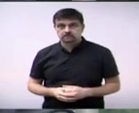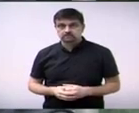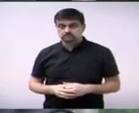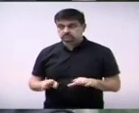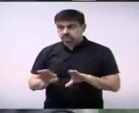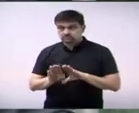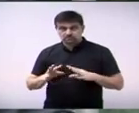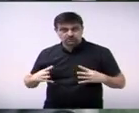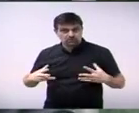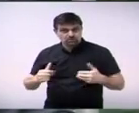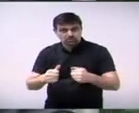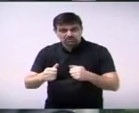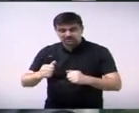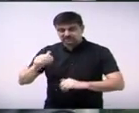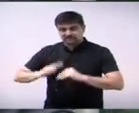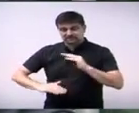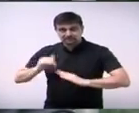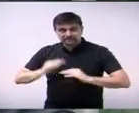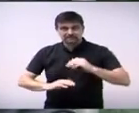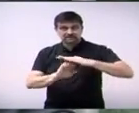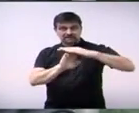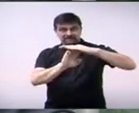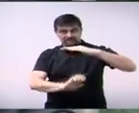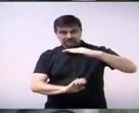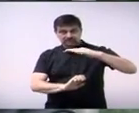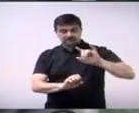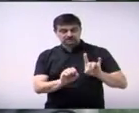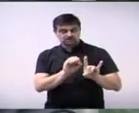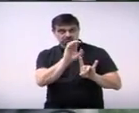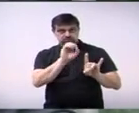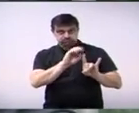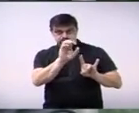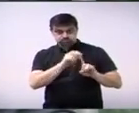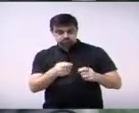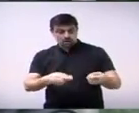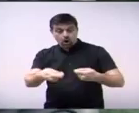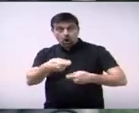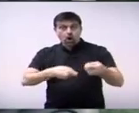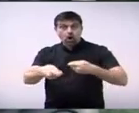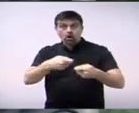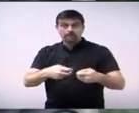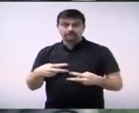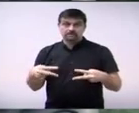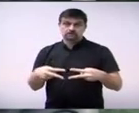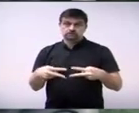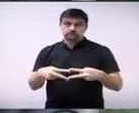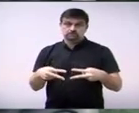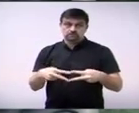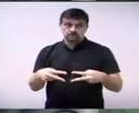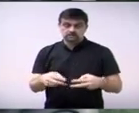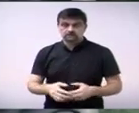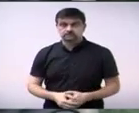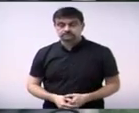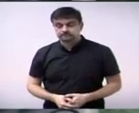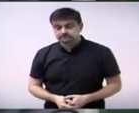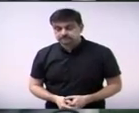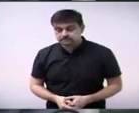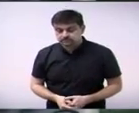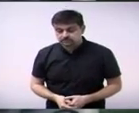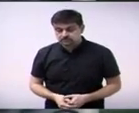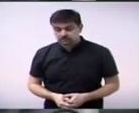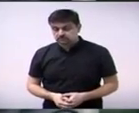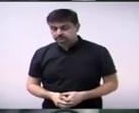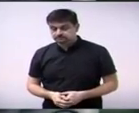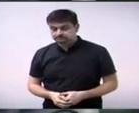todas as atividades industriais ou comerciais no município de Paulina então como não